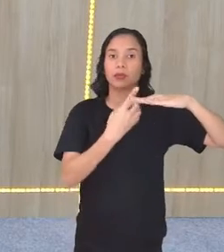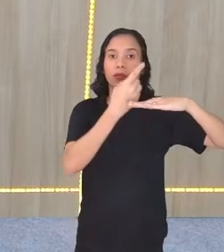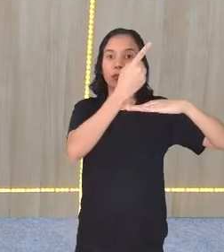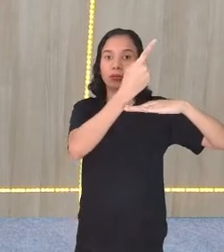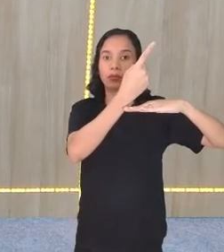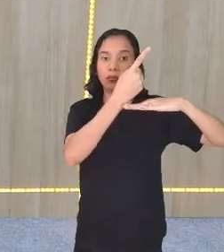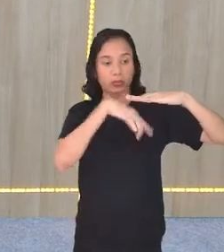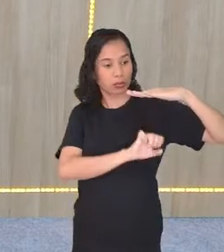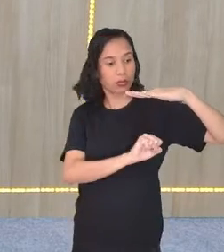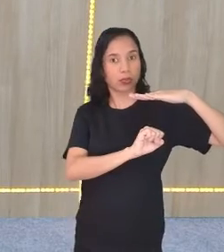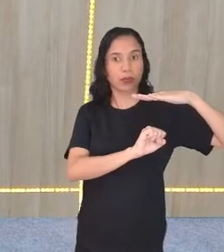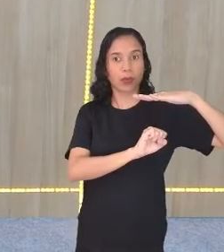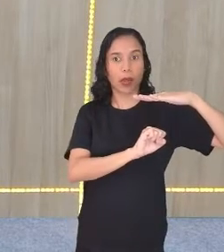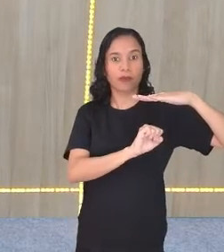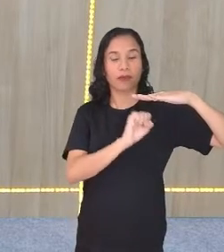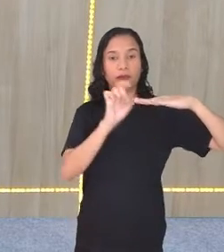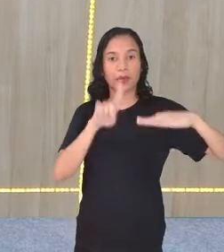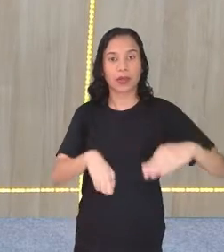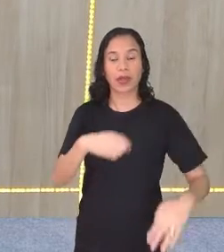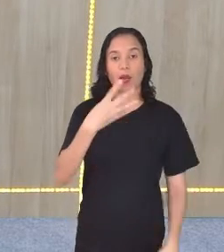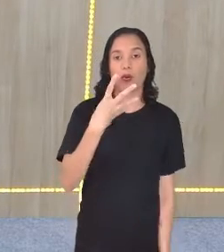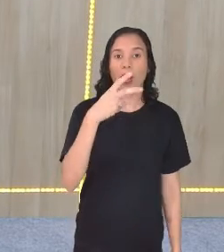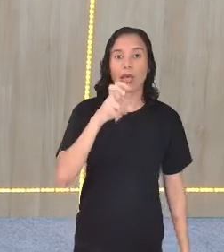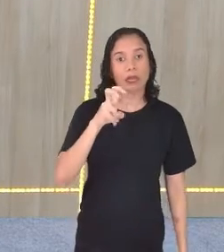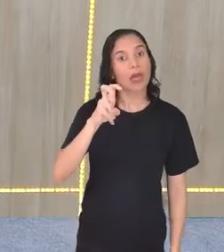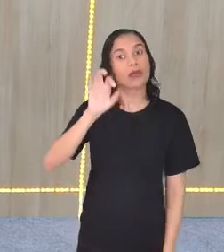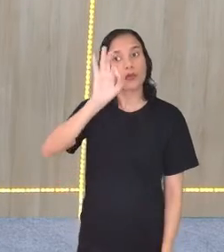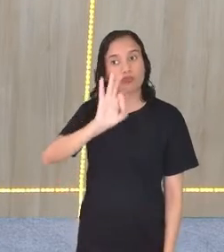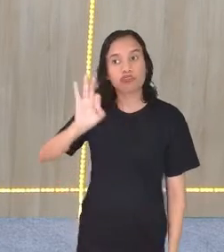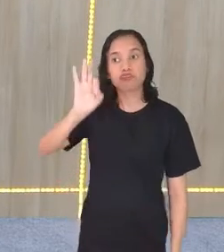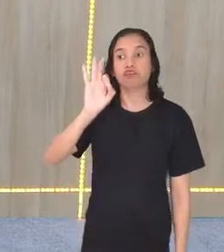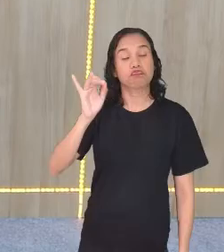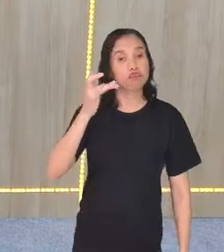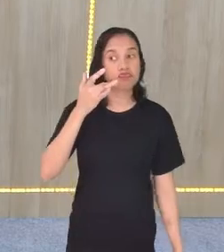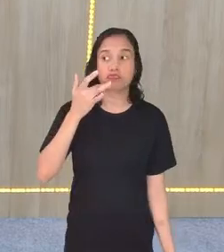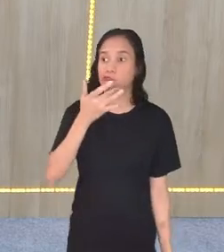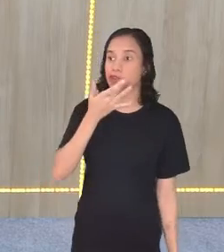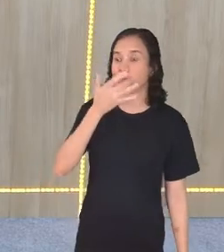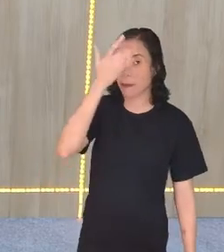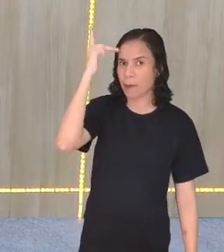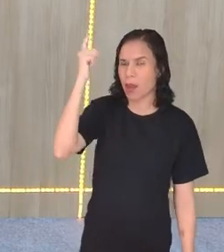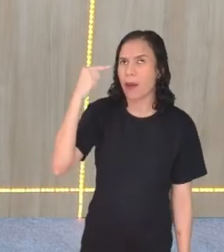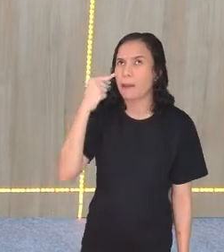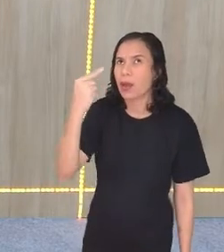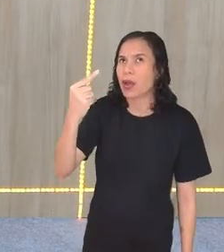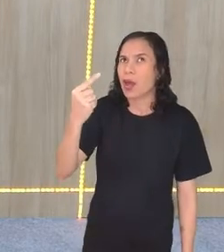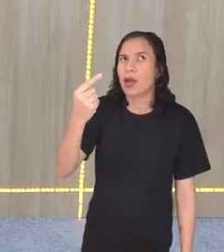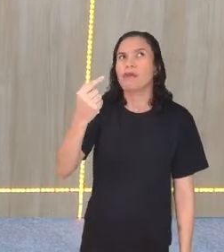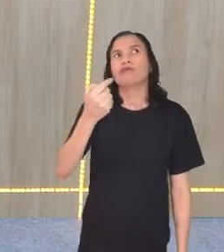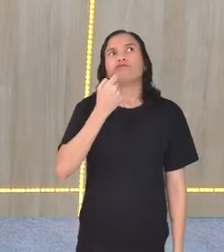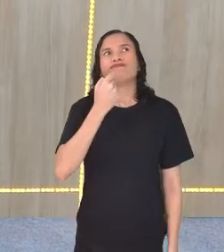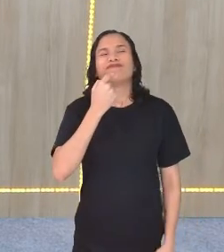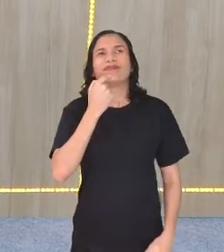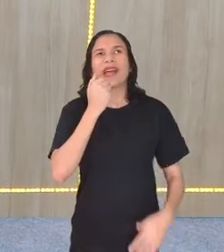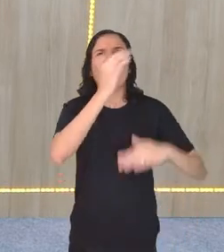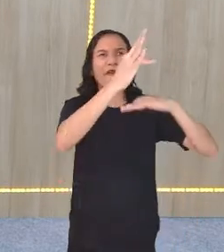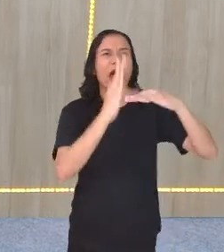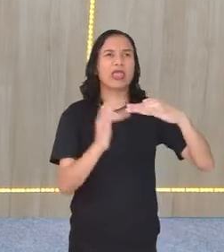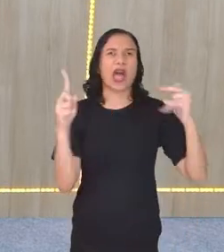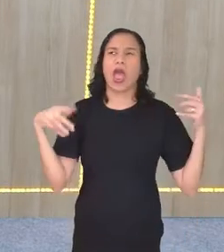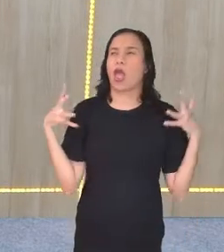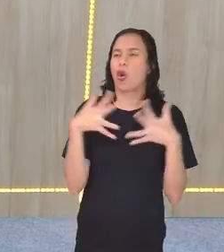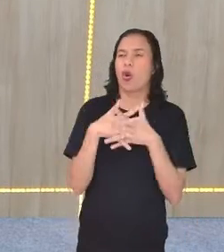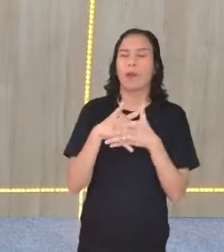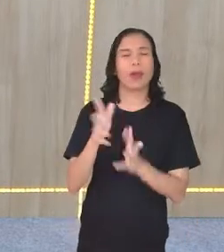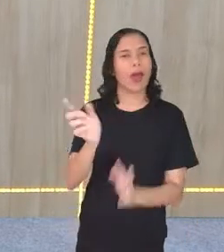quarto é um oitavo. Que equivale a quarenta e cinco graus. Olha que delícia! Aí, quando você pensar assim... Fração é complicada. Não,